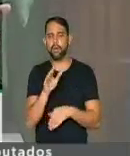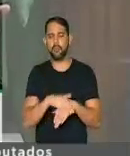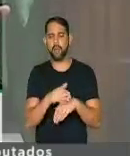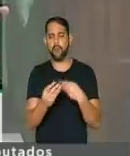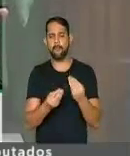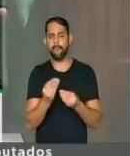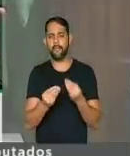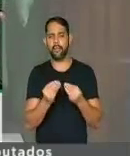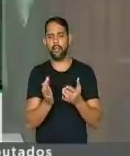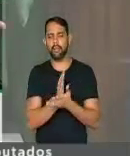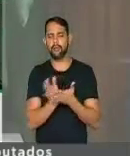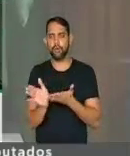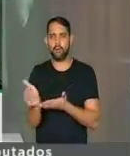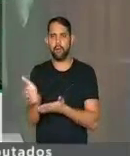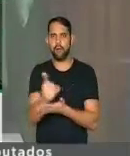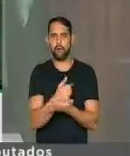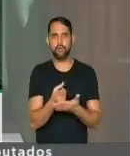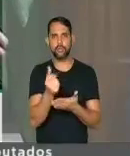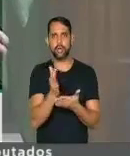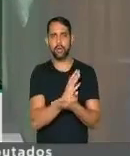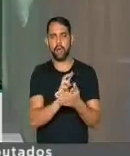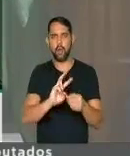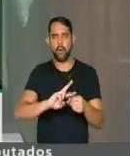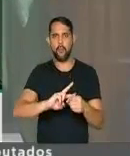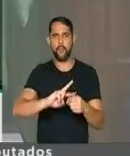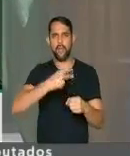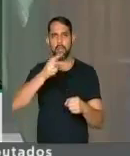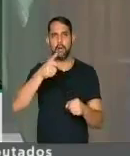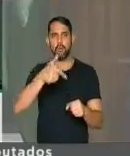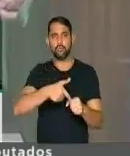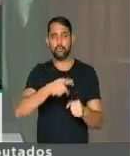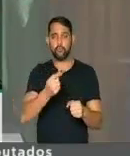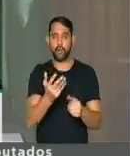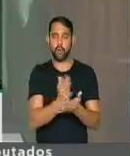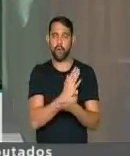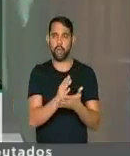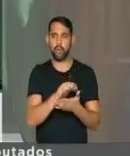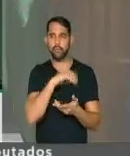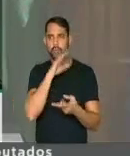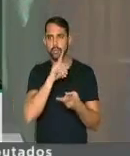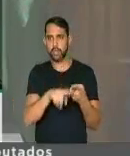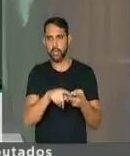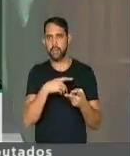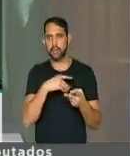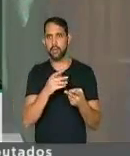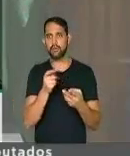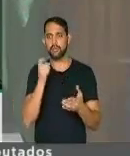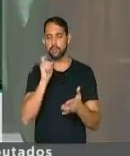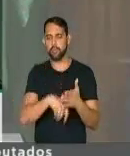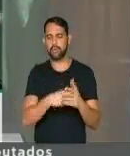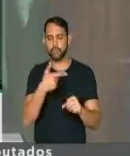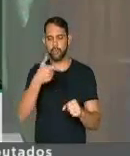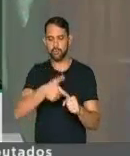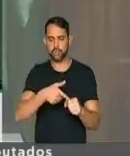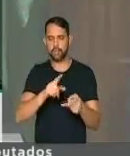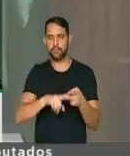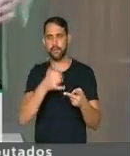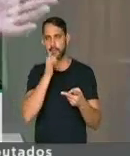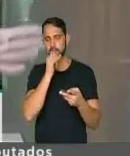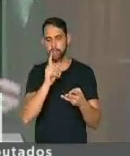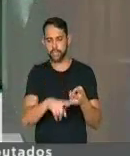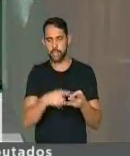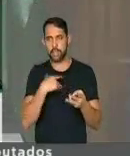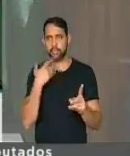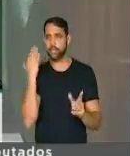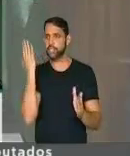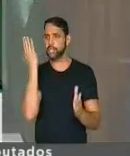maneira de arrecadar é aumentar os impostos na fonte, que é o imposto de renda, que é os impostos sobre combustível, sobre energia elétrica,